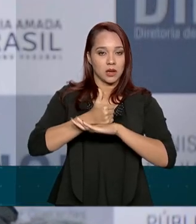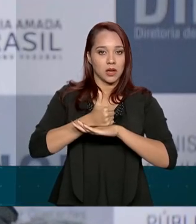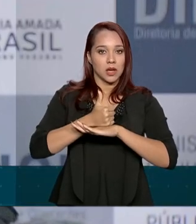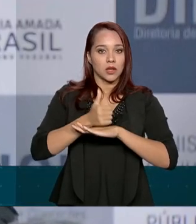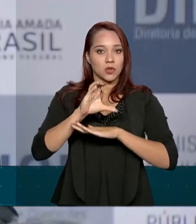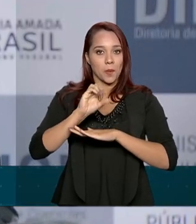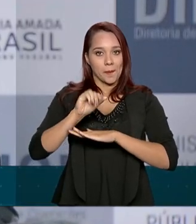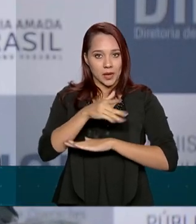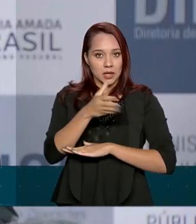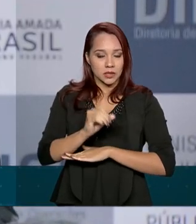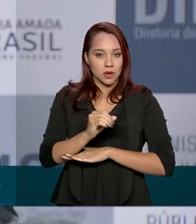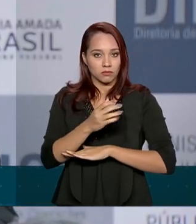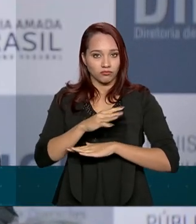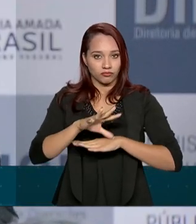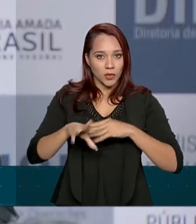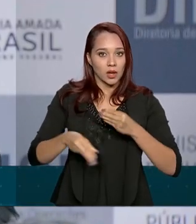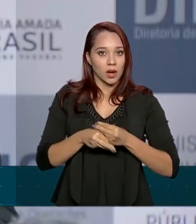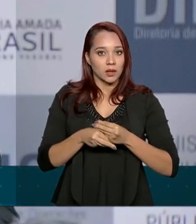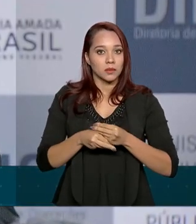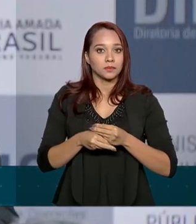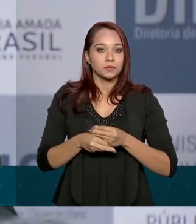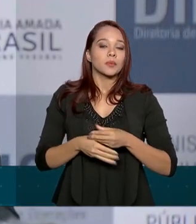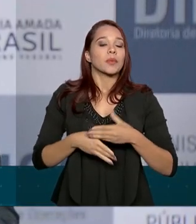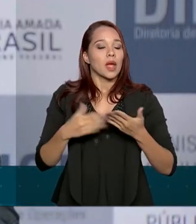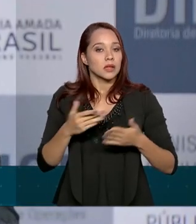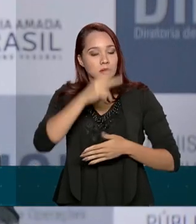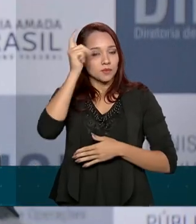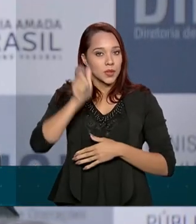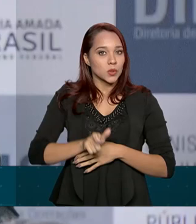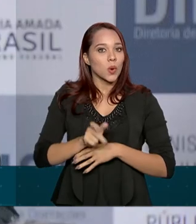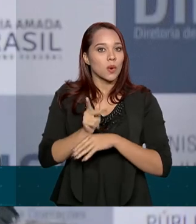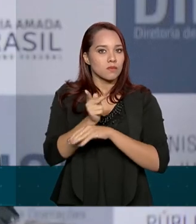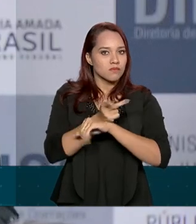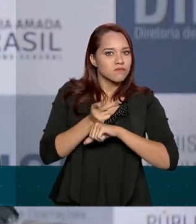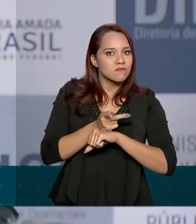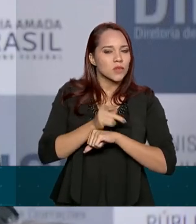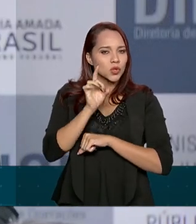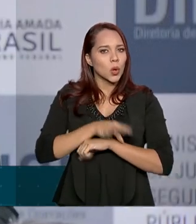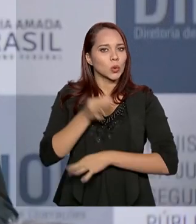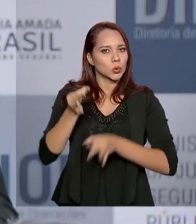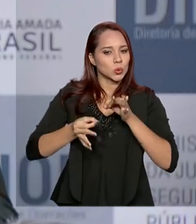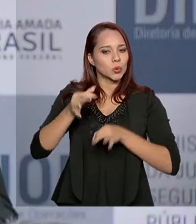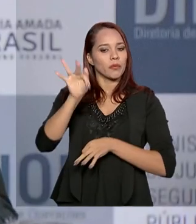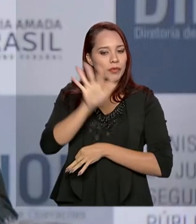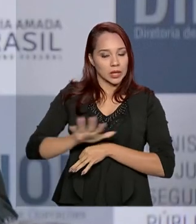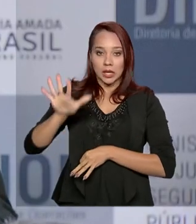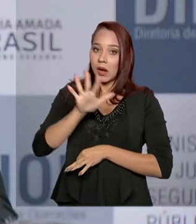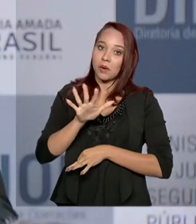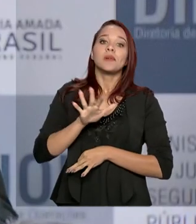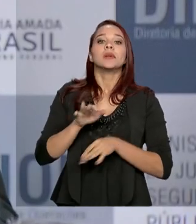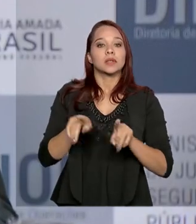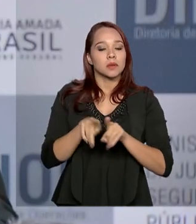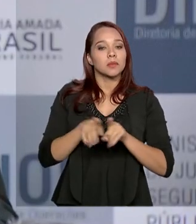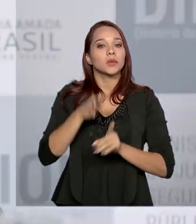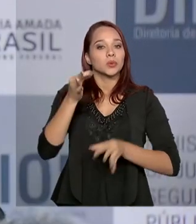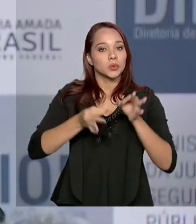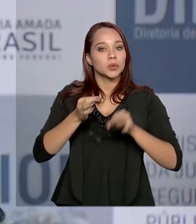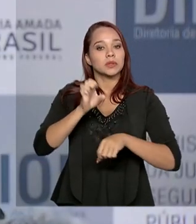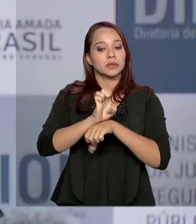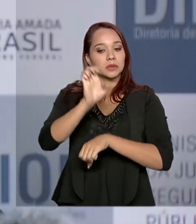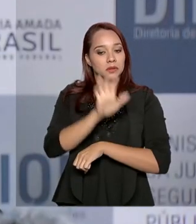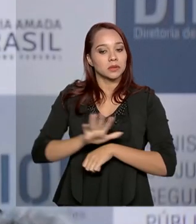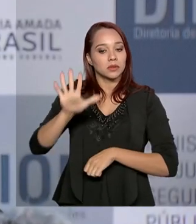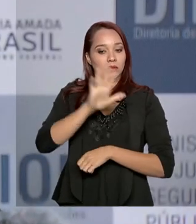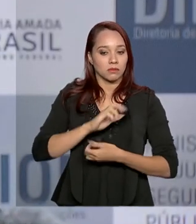Esses procurados são procurados não só da Justiça Federal, mas igualmente da Justiça Estadual. A